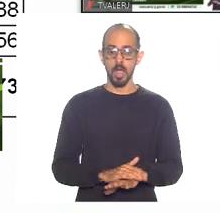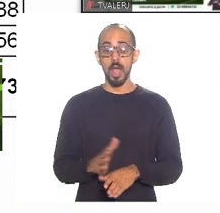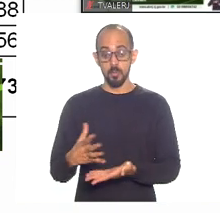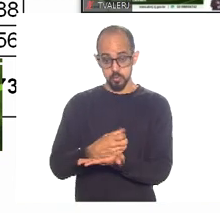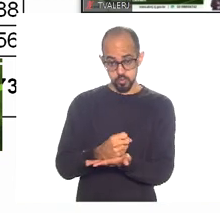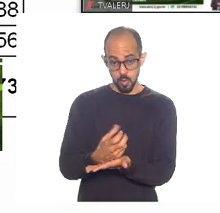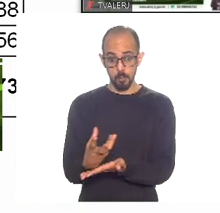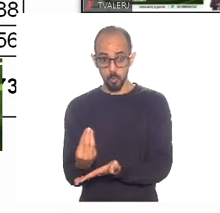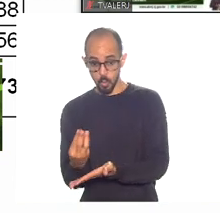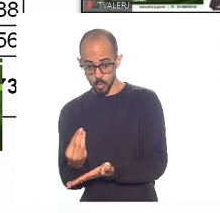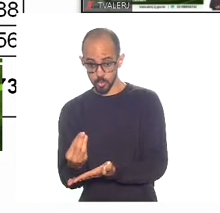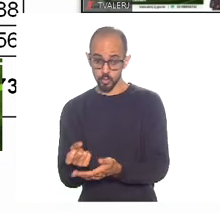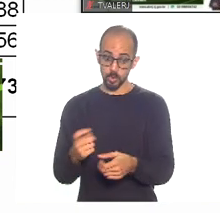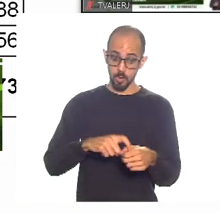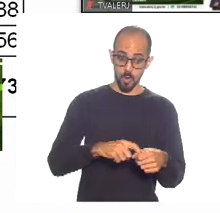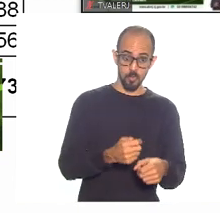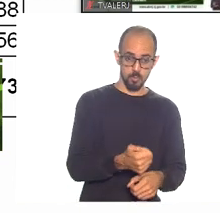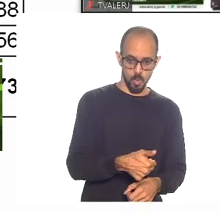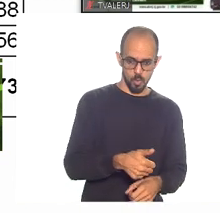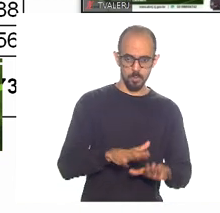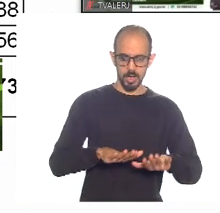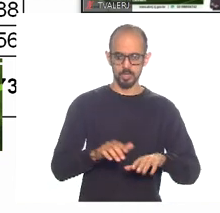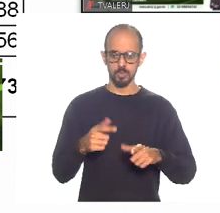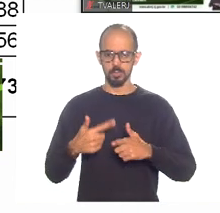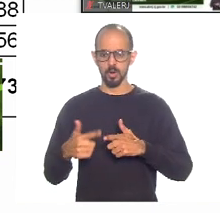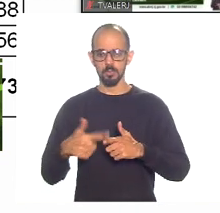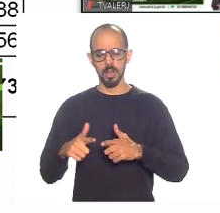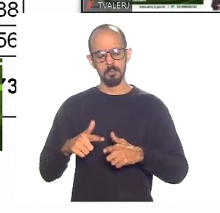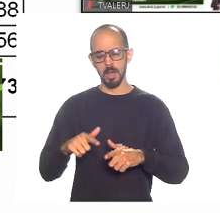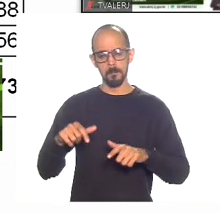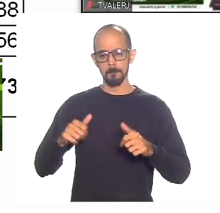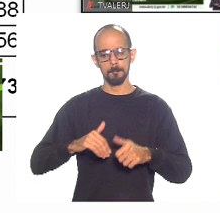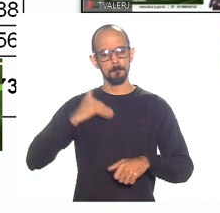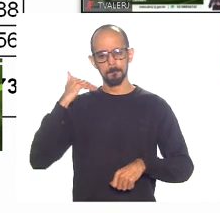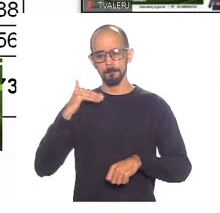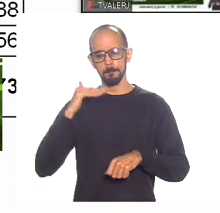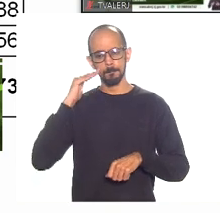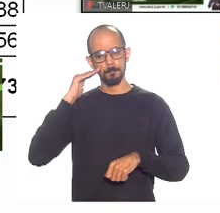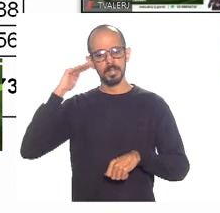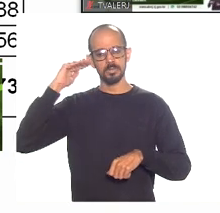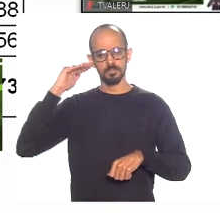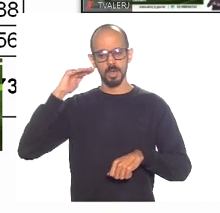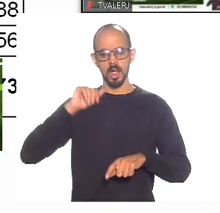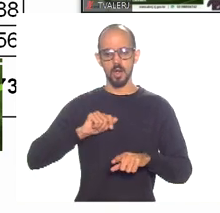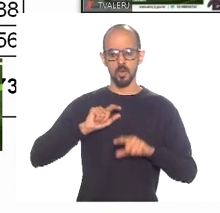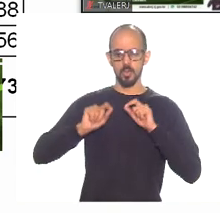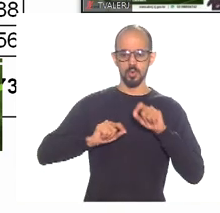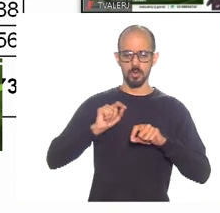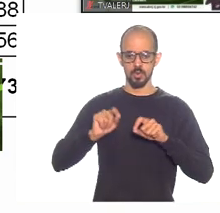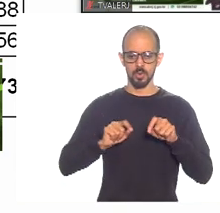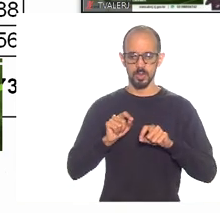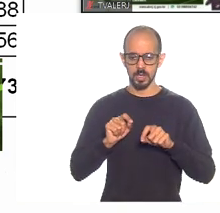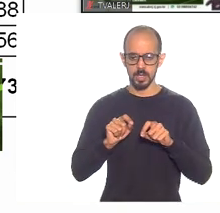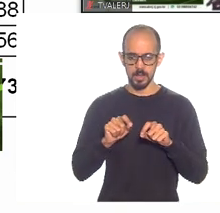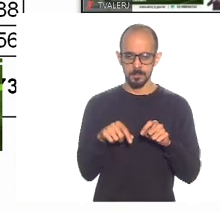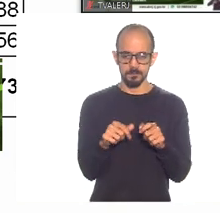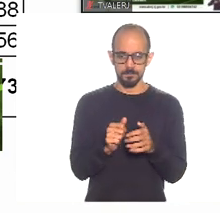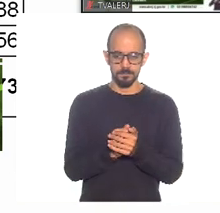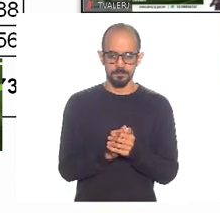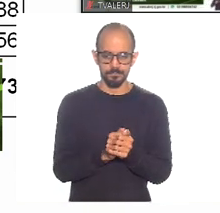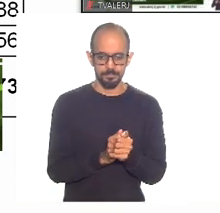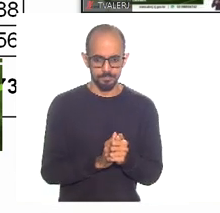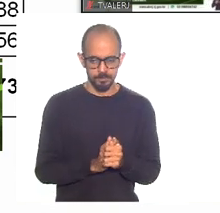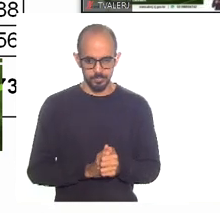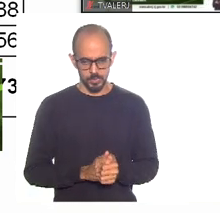recuperação fiscal, e eu acho que tinha que se assinar mesmo, não tinha outra alternativa, o Rio estava entrando aí num caos social absurdo, né? E